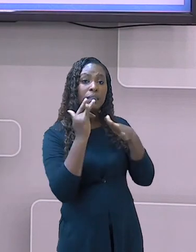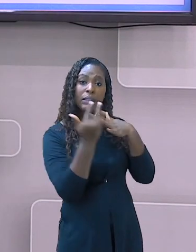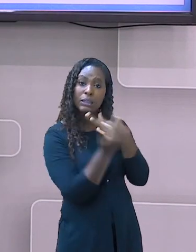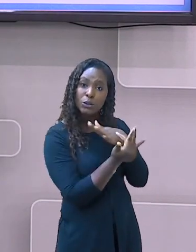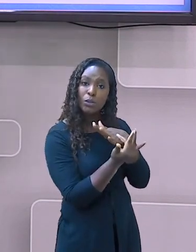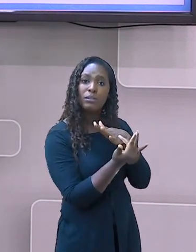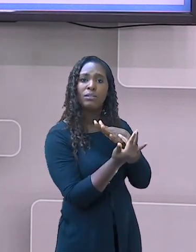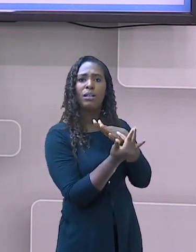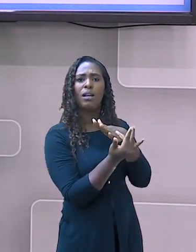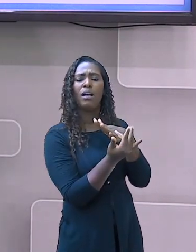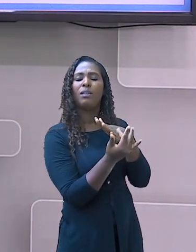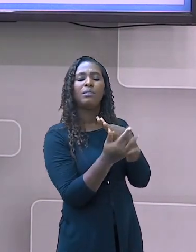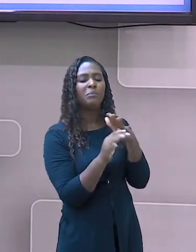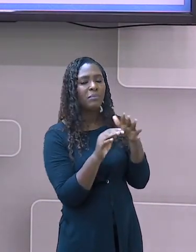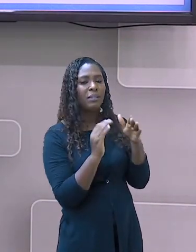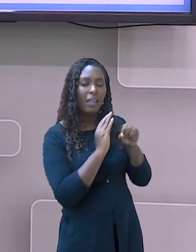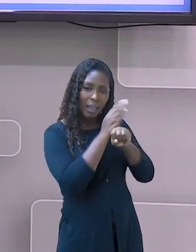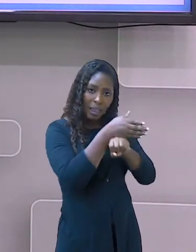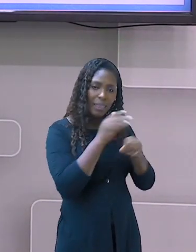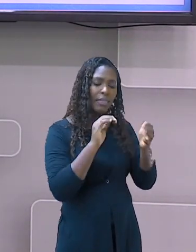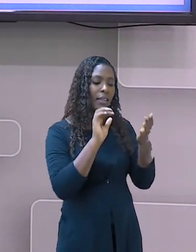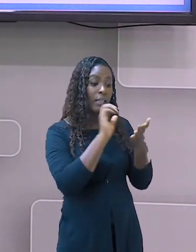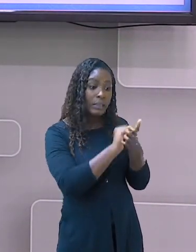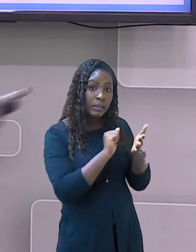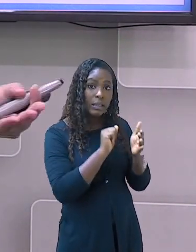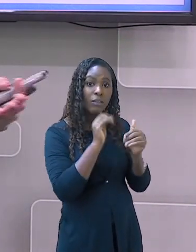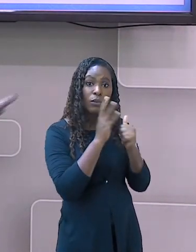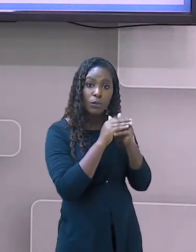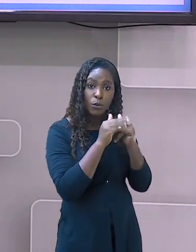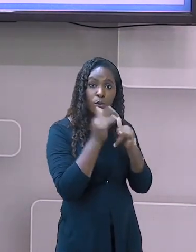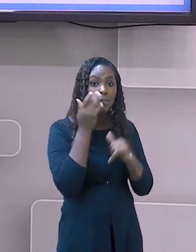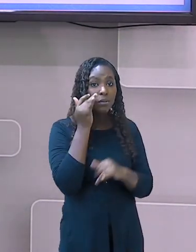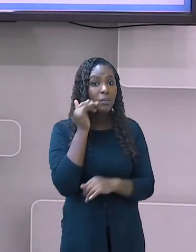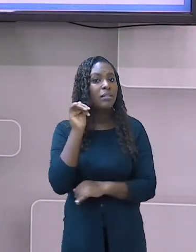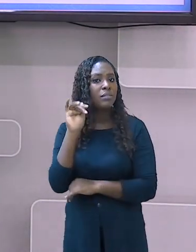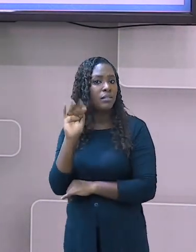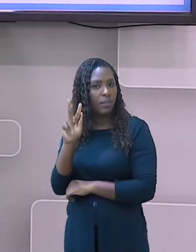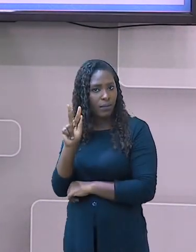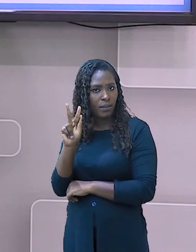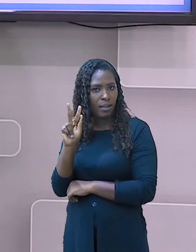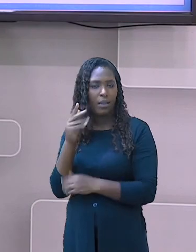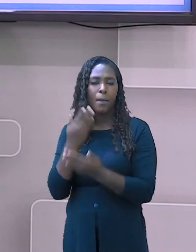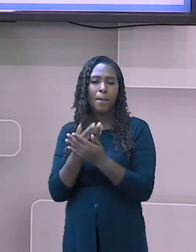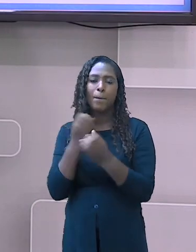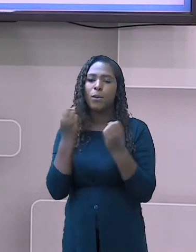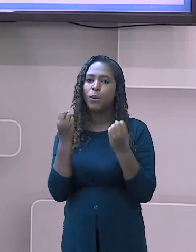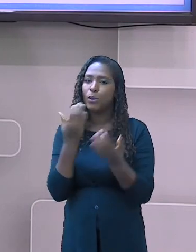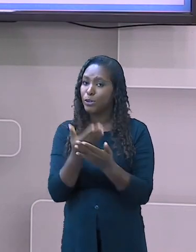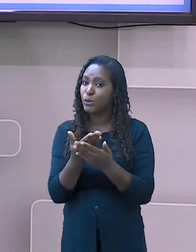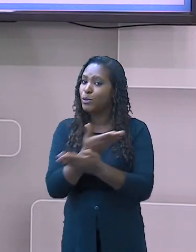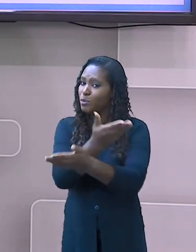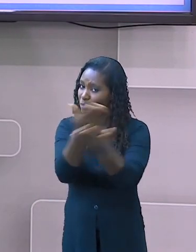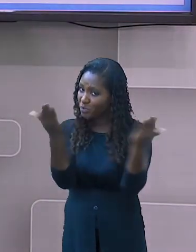sociais e se inscreva no nosso canal do YouTube, SMEDGV. Bons estudos a todos!